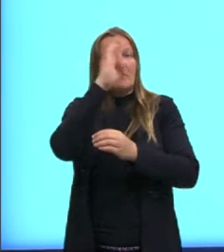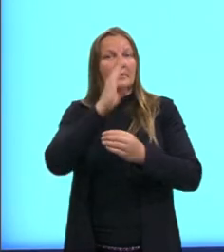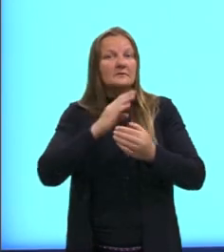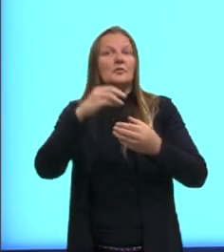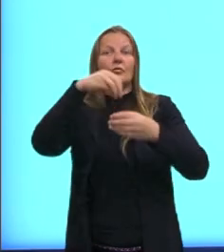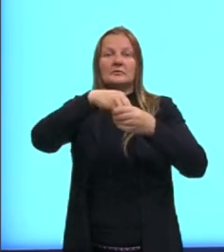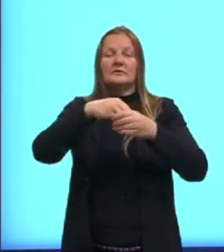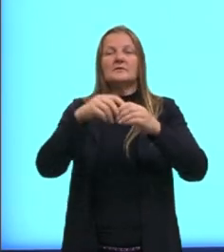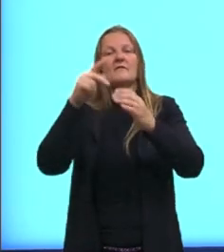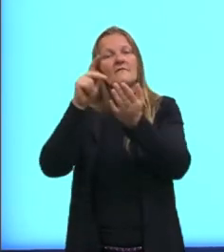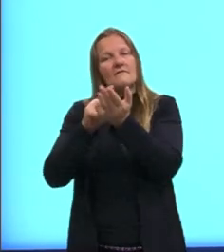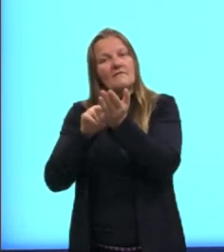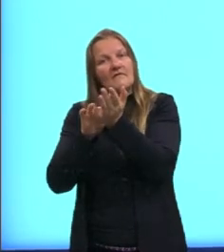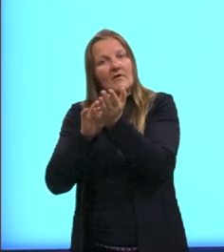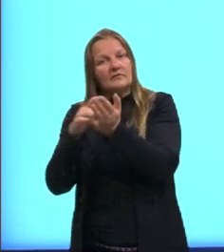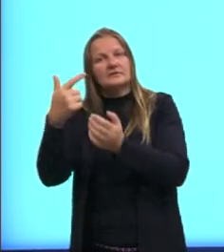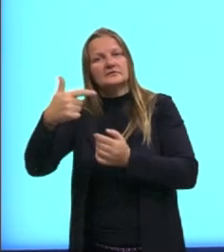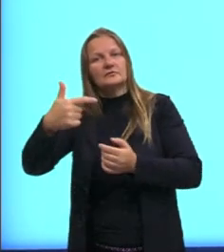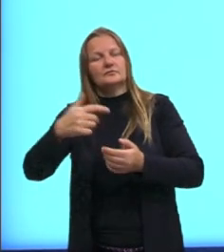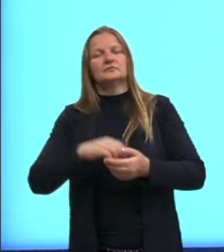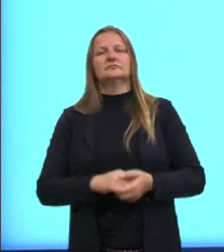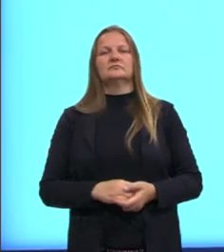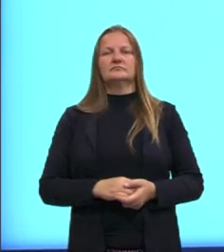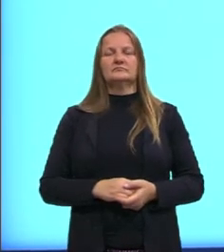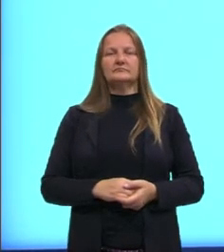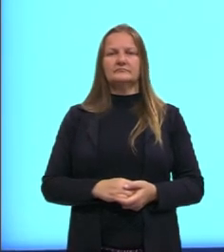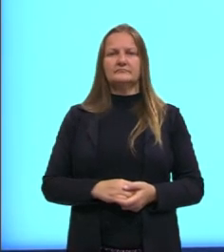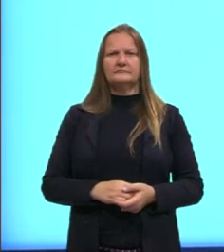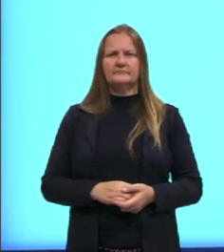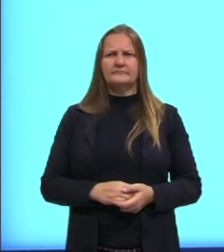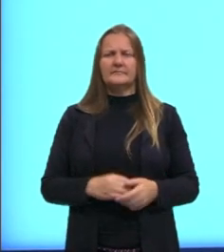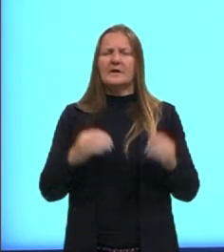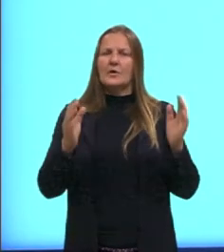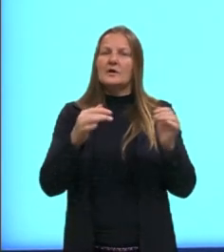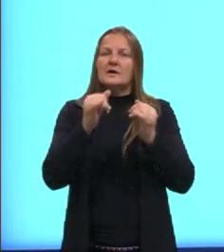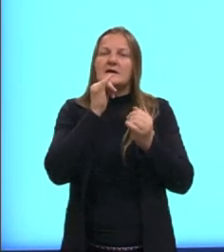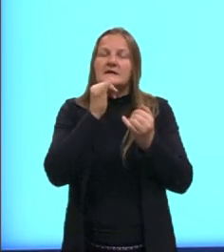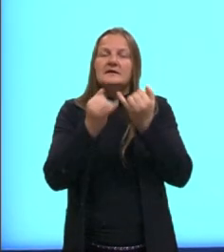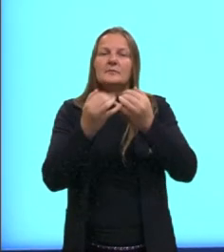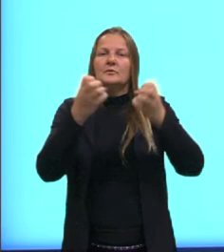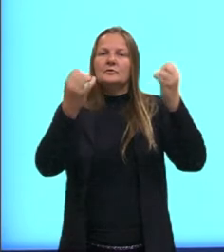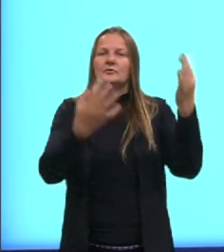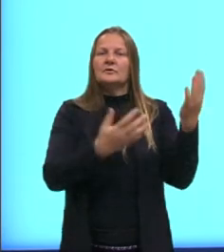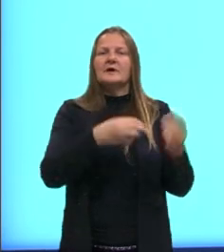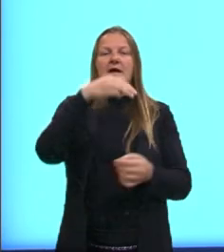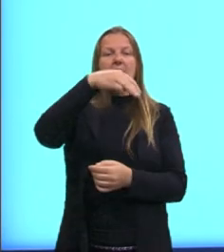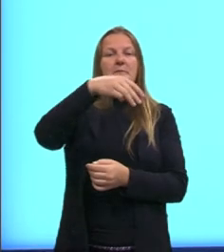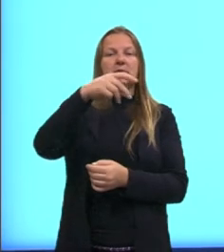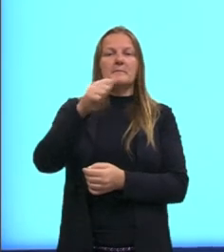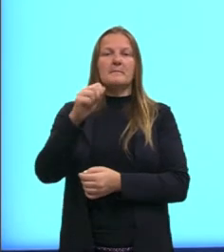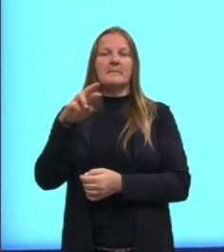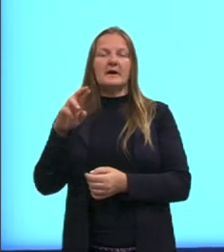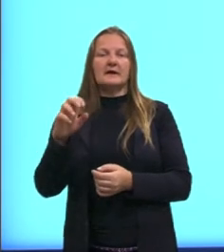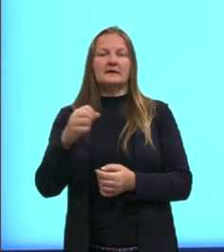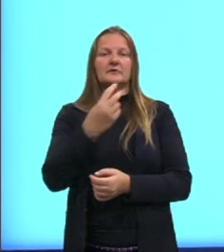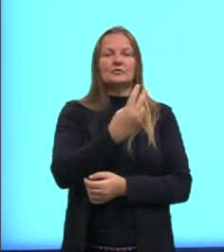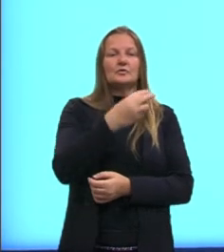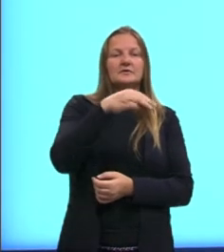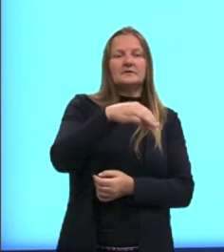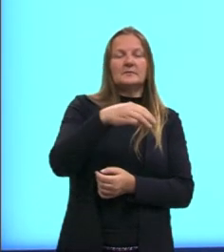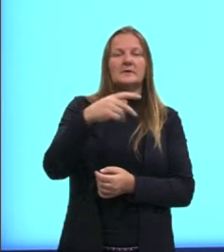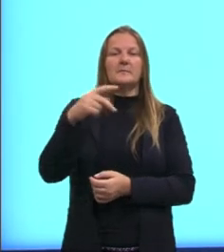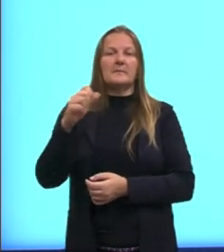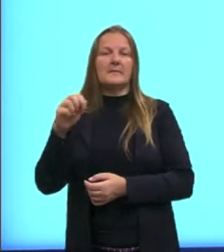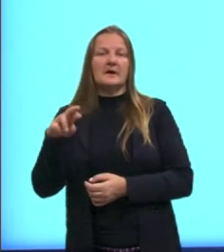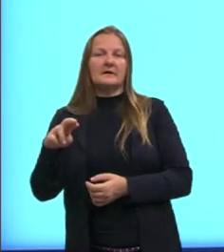também é falsa. Aqui, então, um exemplo. Se N é par, então, 2N é